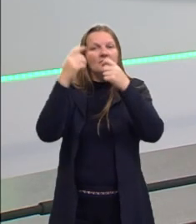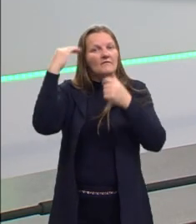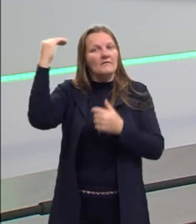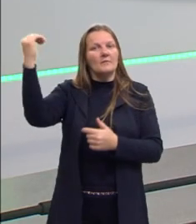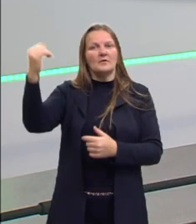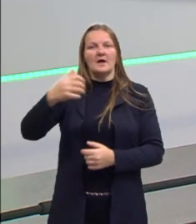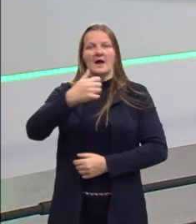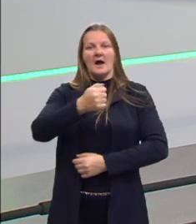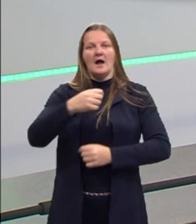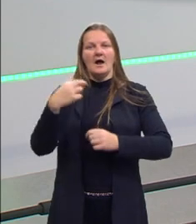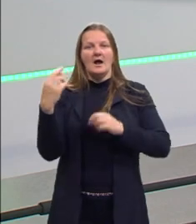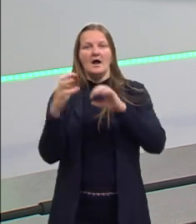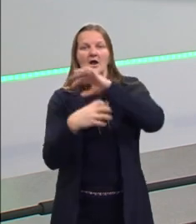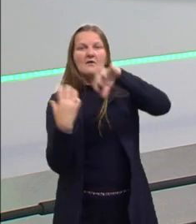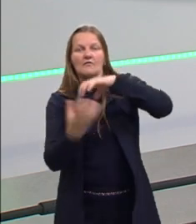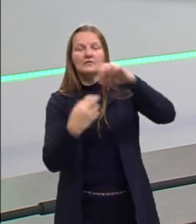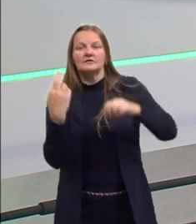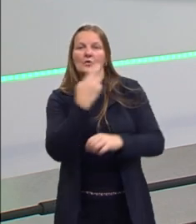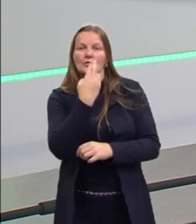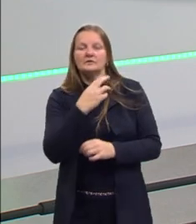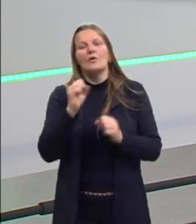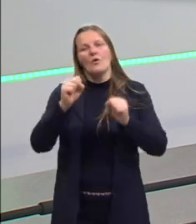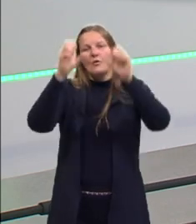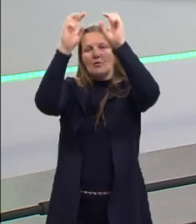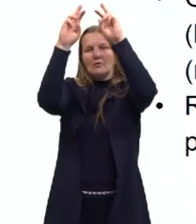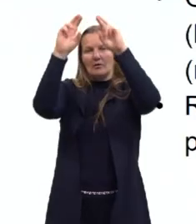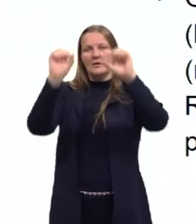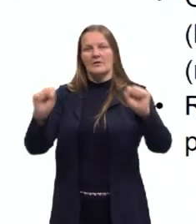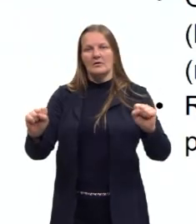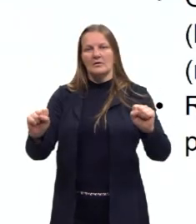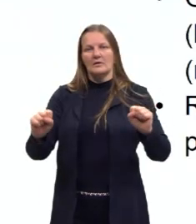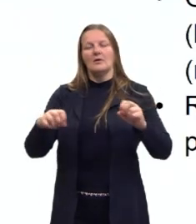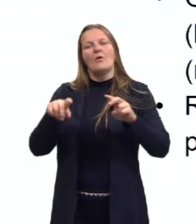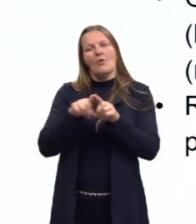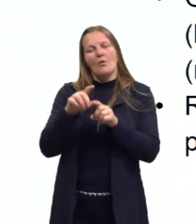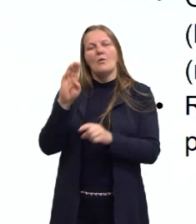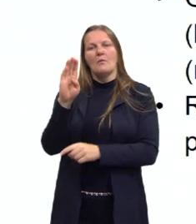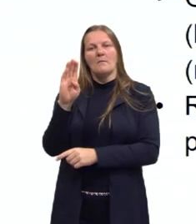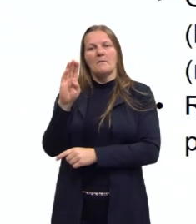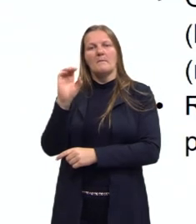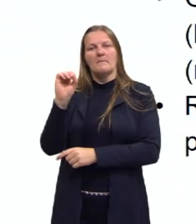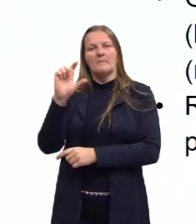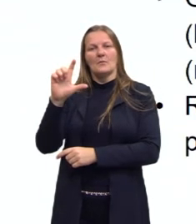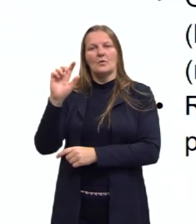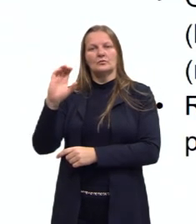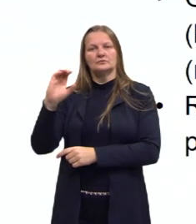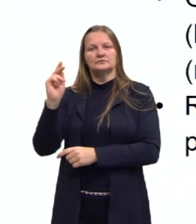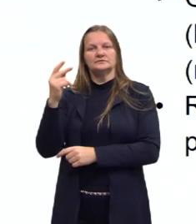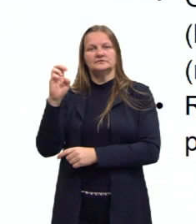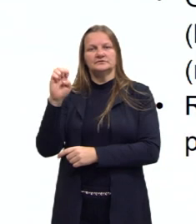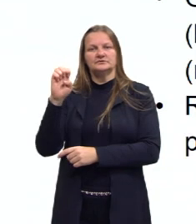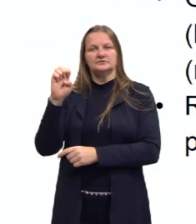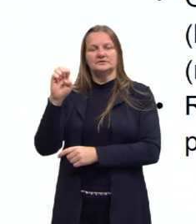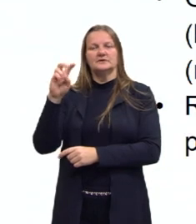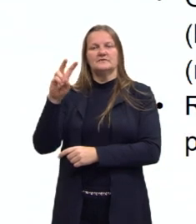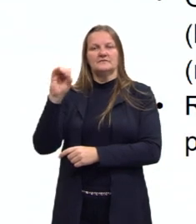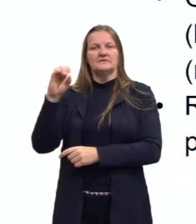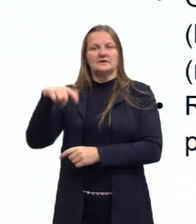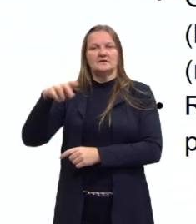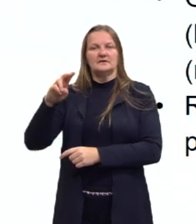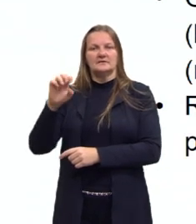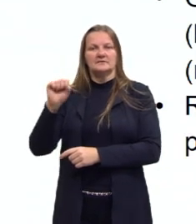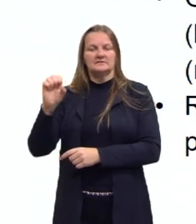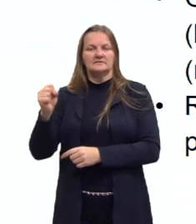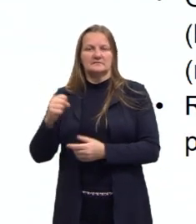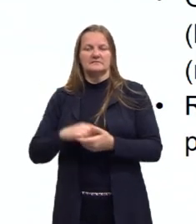Revolução Russa, ou Soviética, ou Bolchevique. Por quê? Porque ela foi feita pelos Bolcheviques, pelos